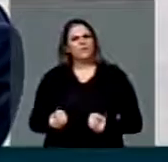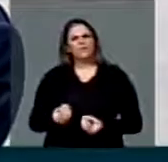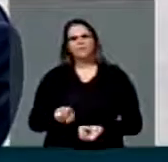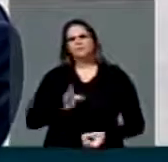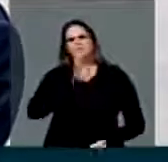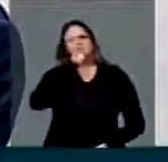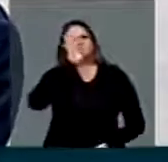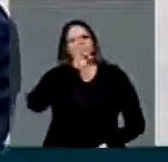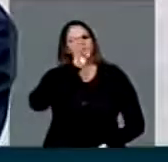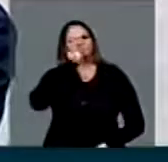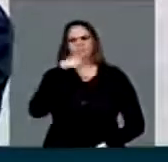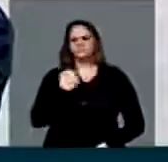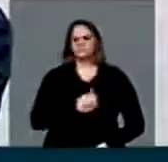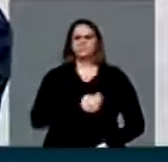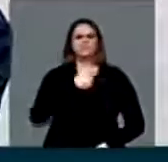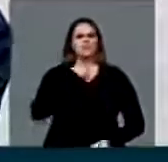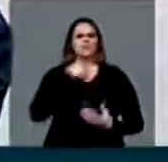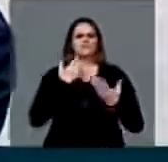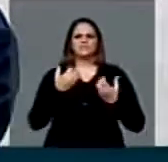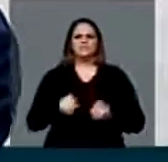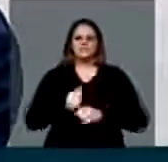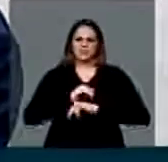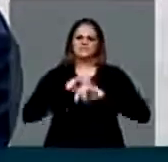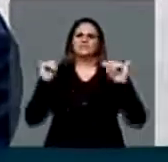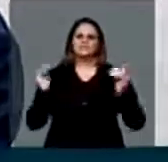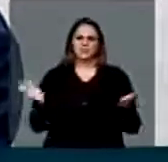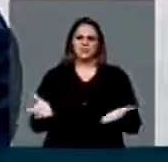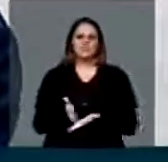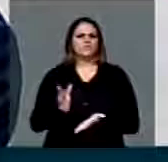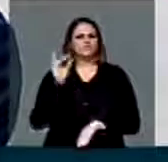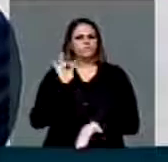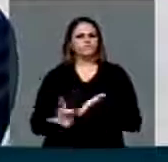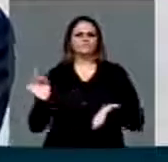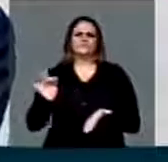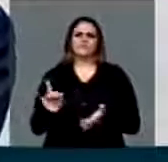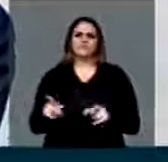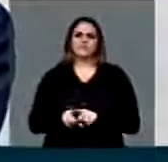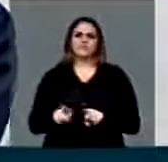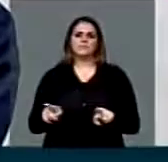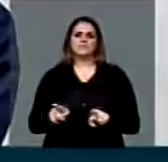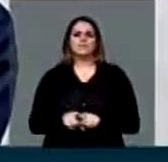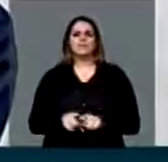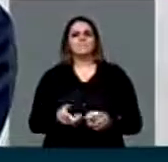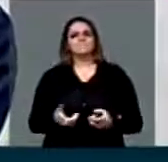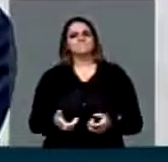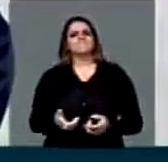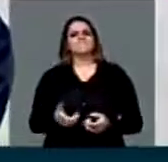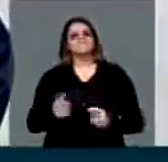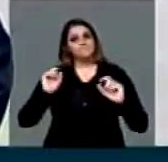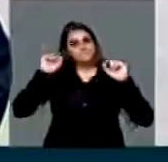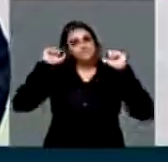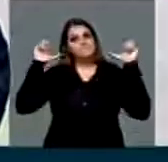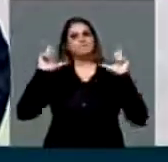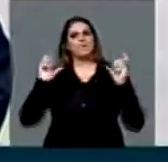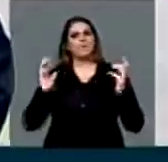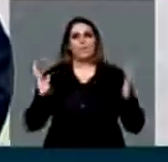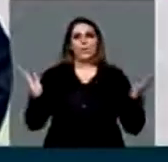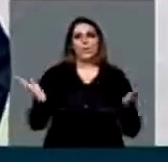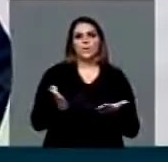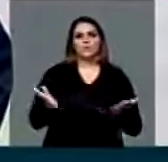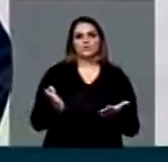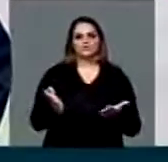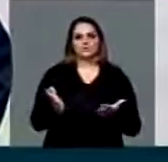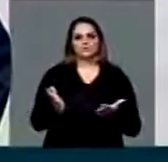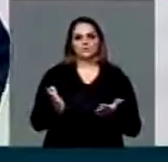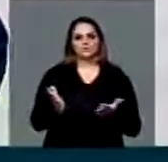lamentável, é inaceitável. Fica o registro aqui nessa tribuna. E fica também o chamado para hoje, às